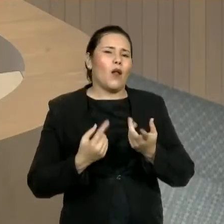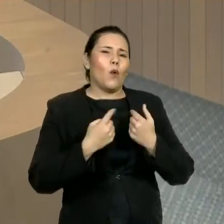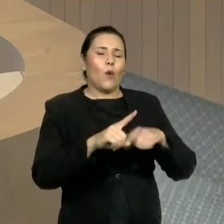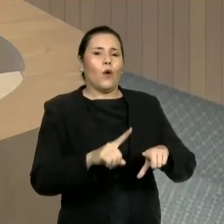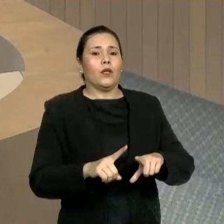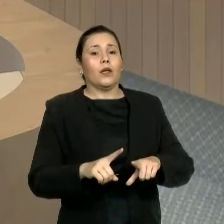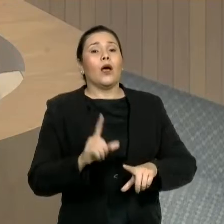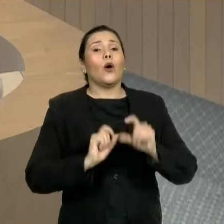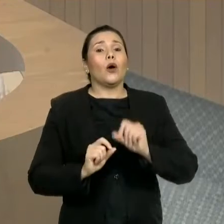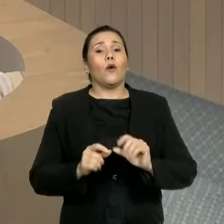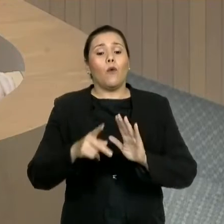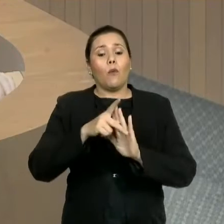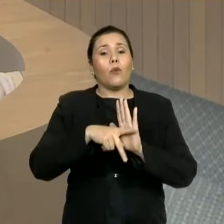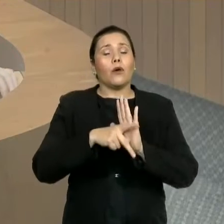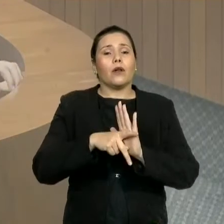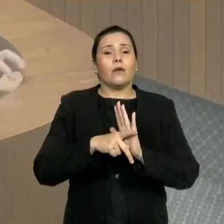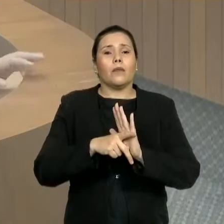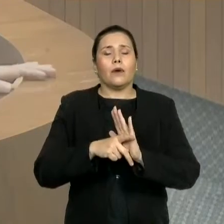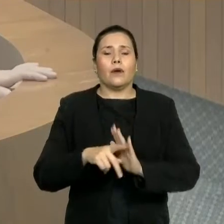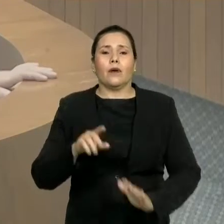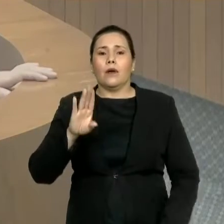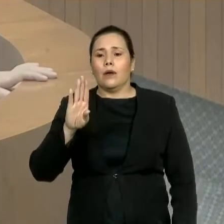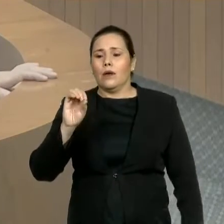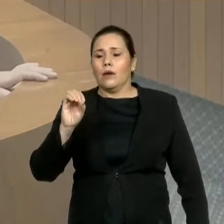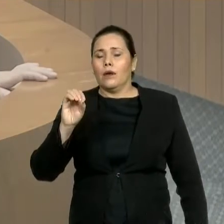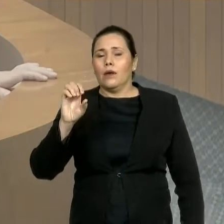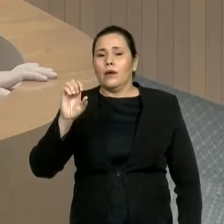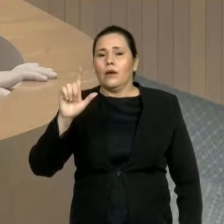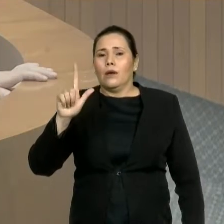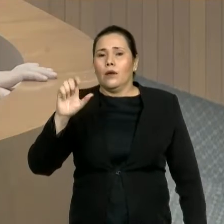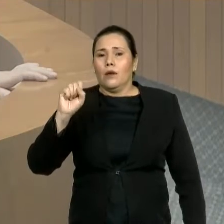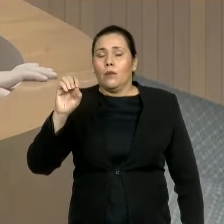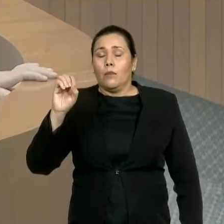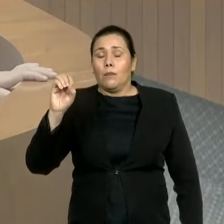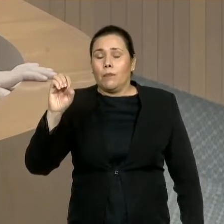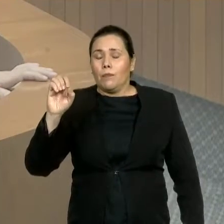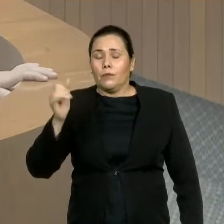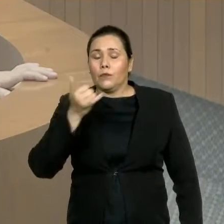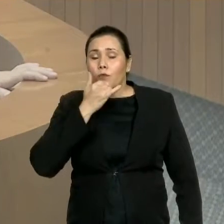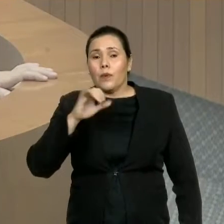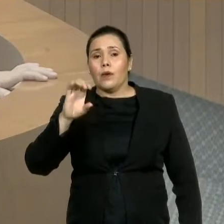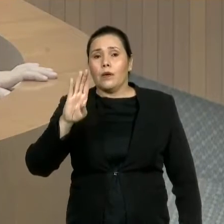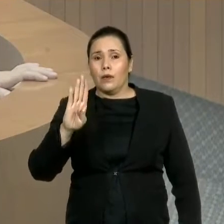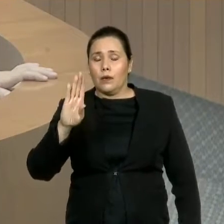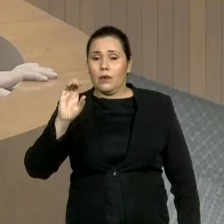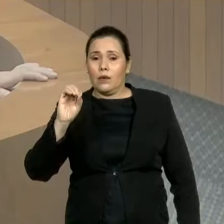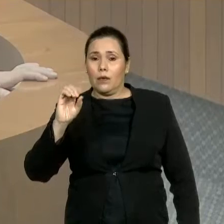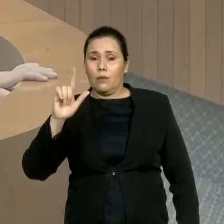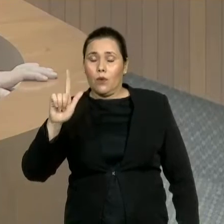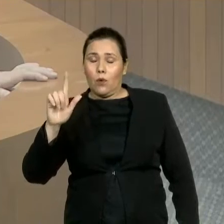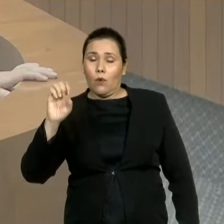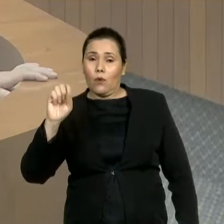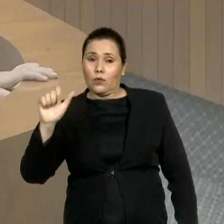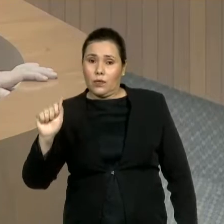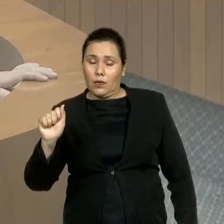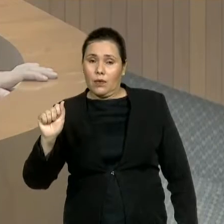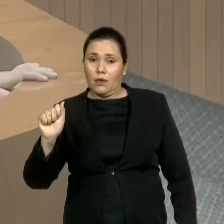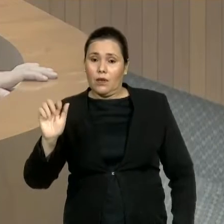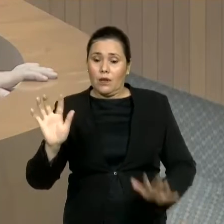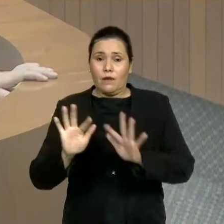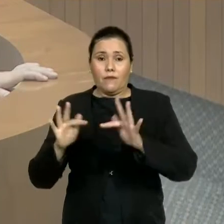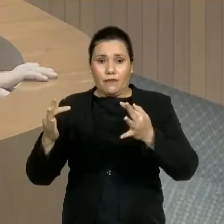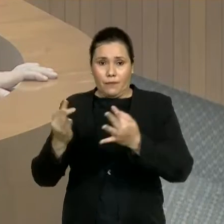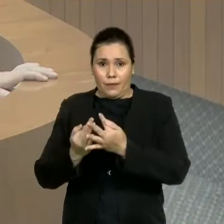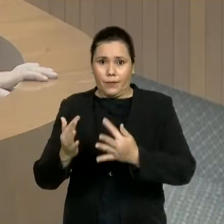A gente tem hoje 10 milhões de crianças de 0 a 6 anos em programas